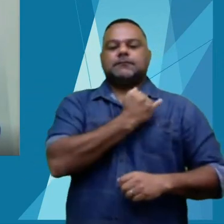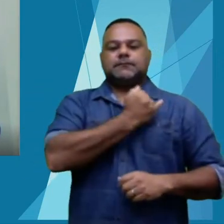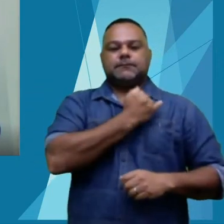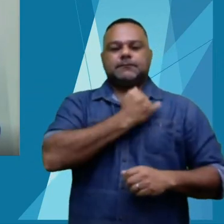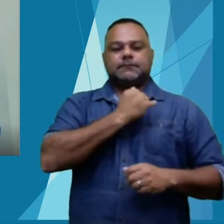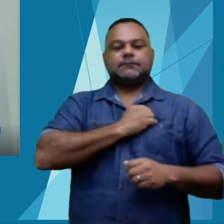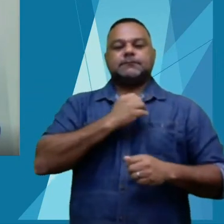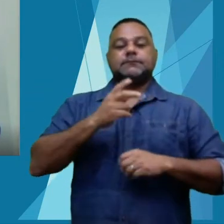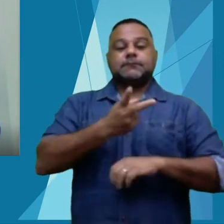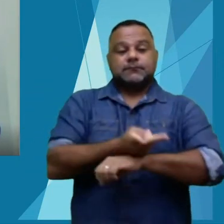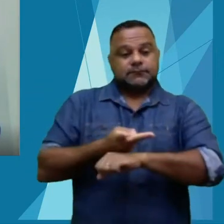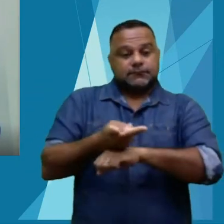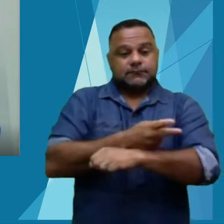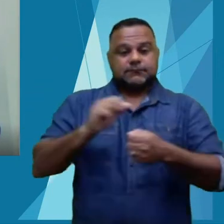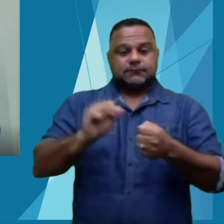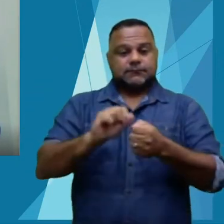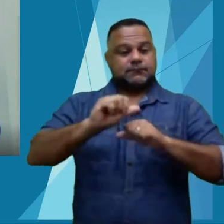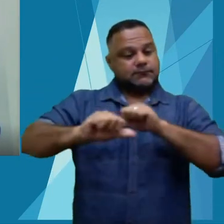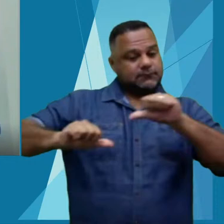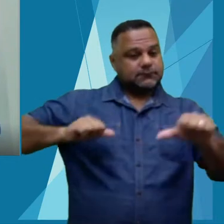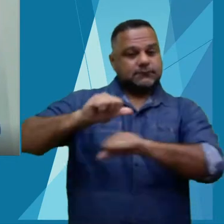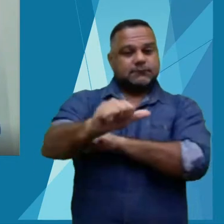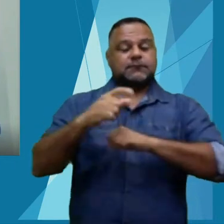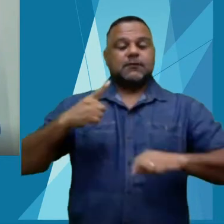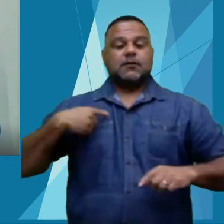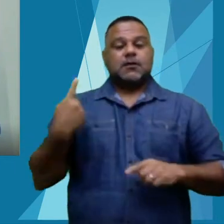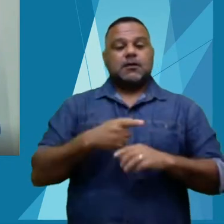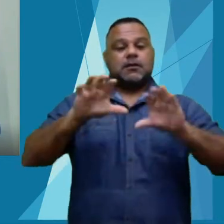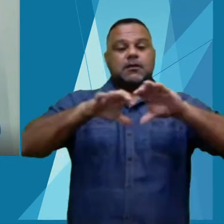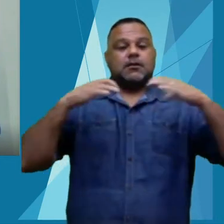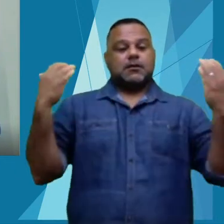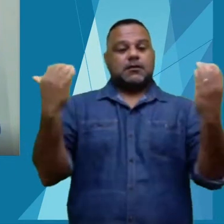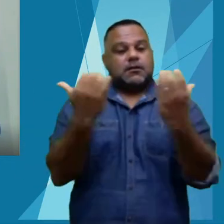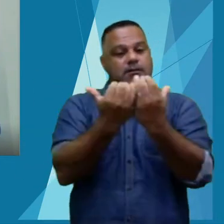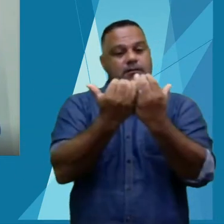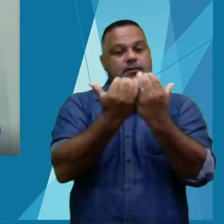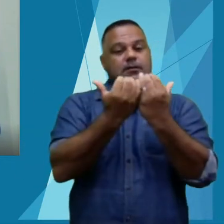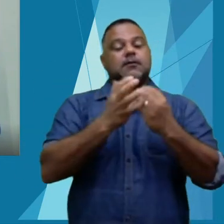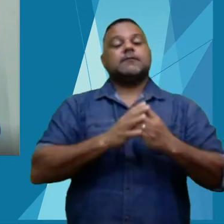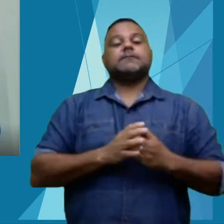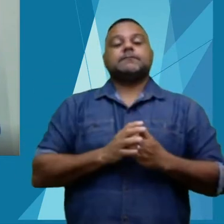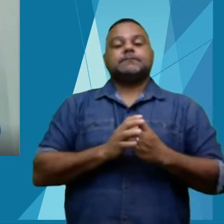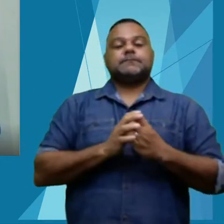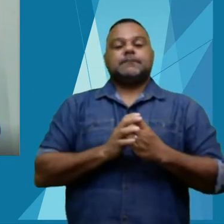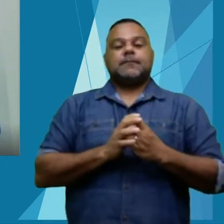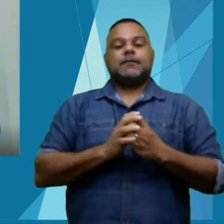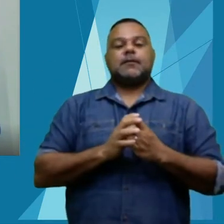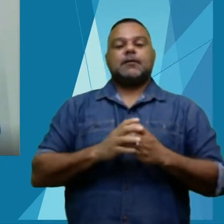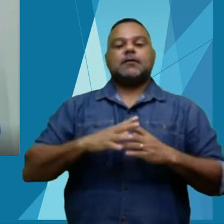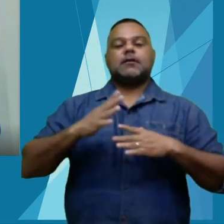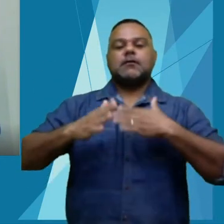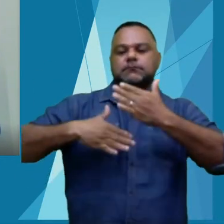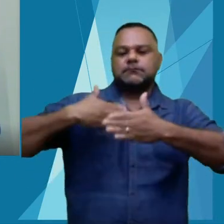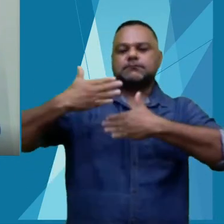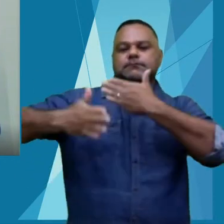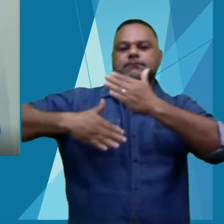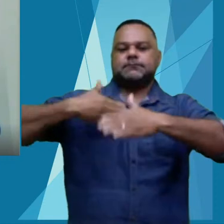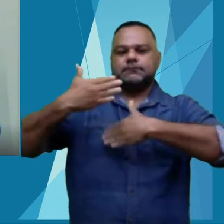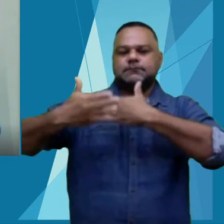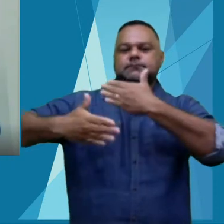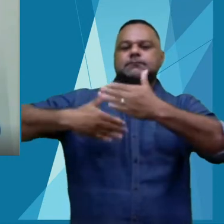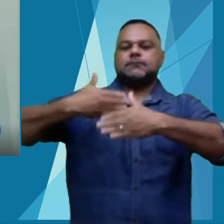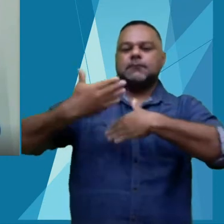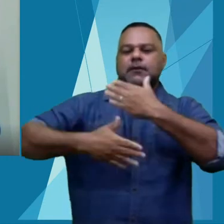a transformação na vida de muitas pessoas. O nosso evento científico, o Conceiteiro, a cada versão, ele